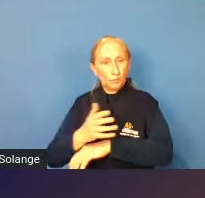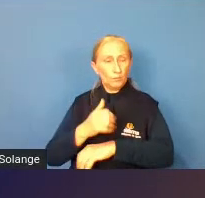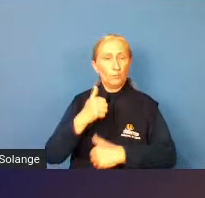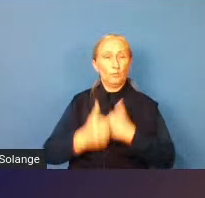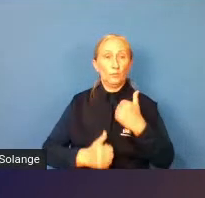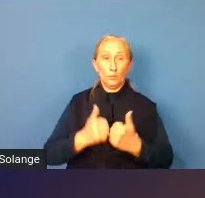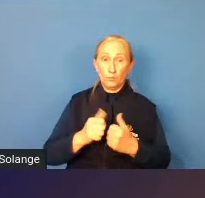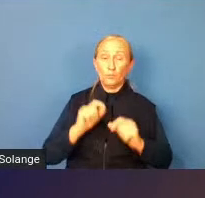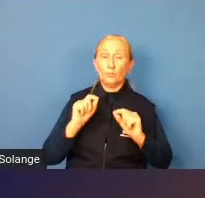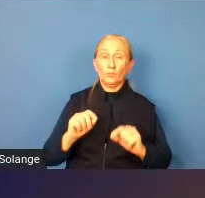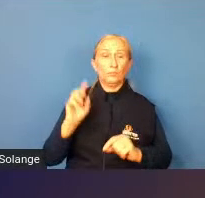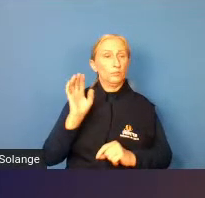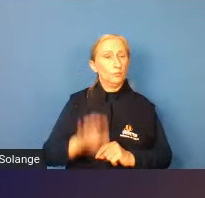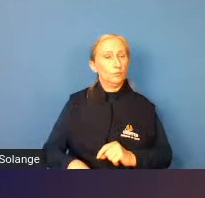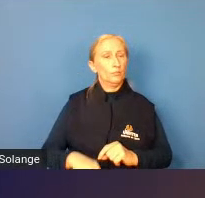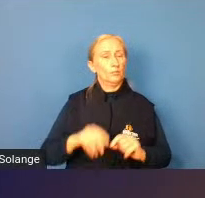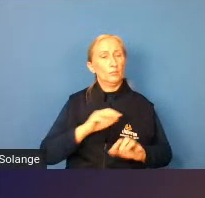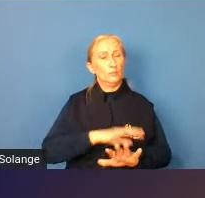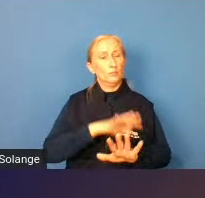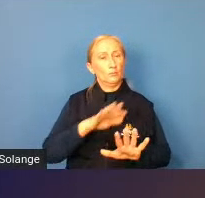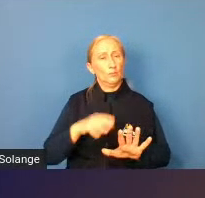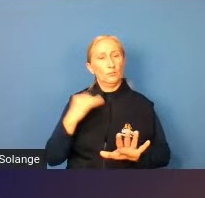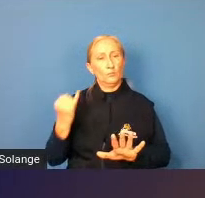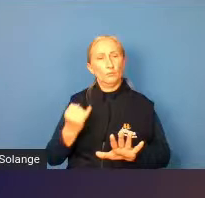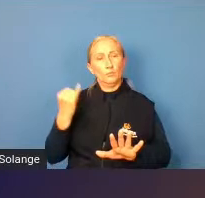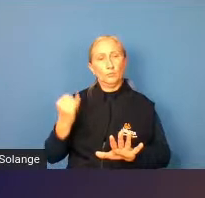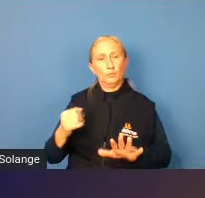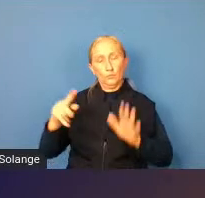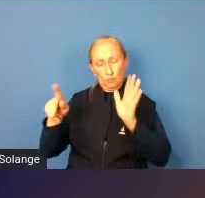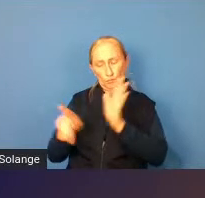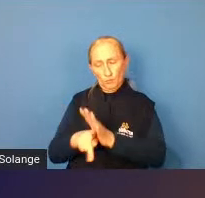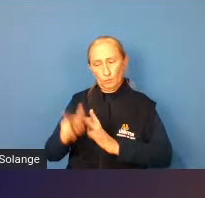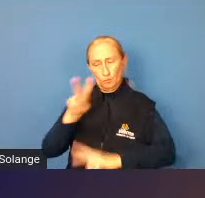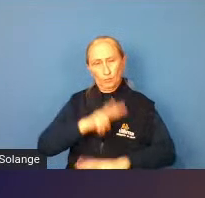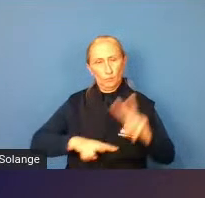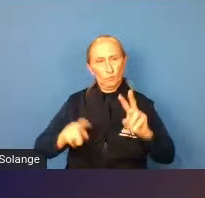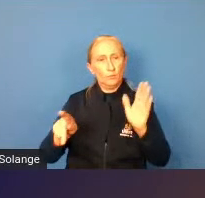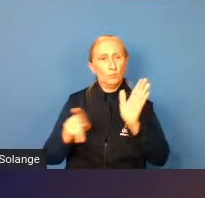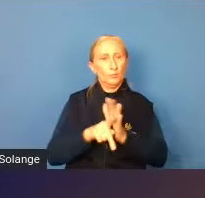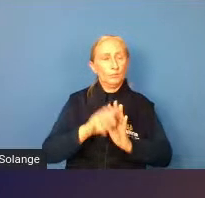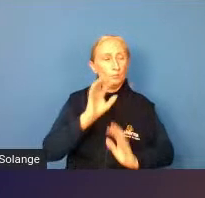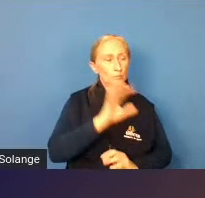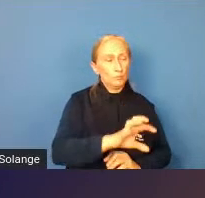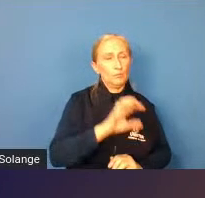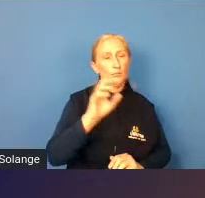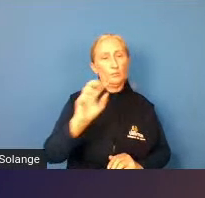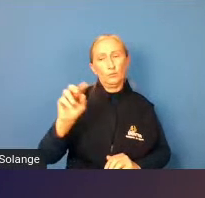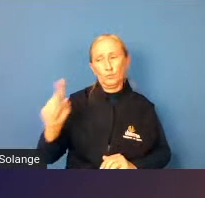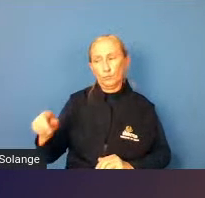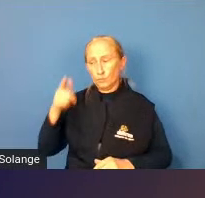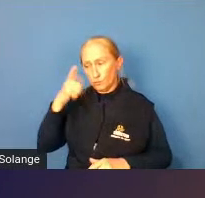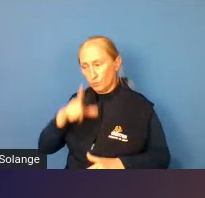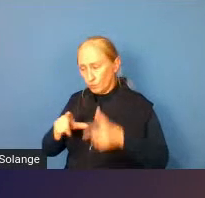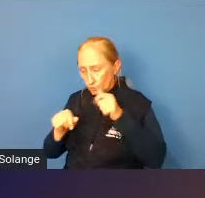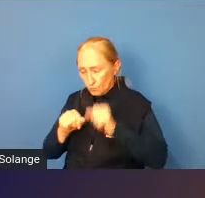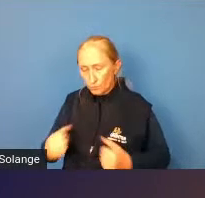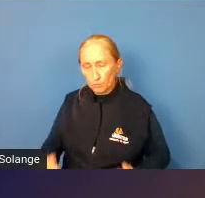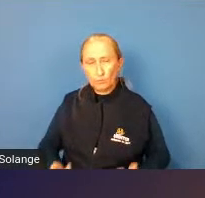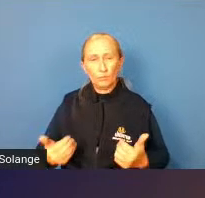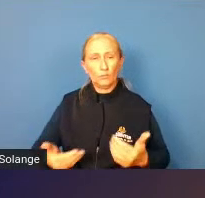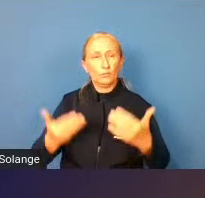também a gente tem que destacar essa importância também dele mesmo ver o papel dele para ele conseguir promover